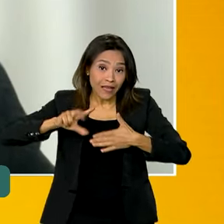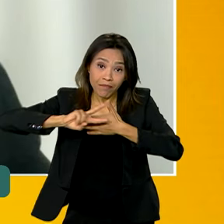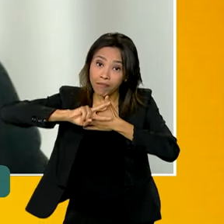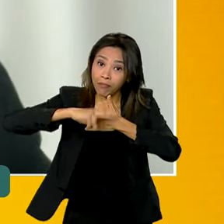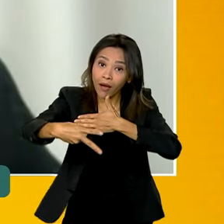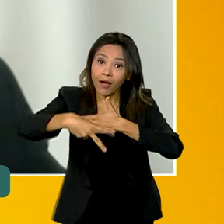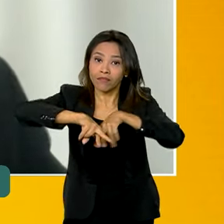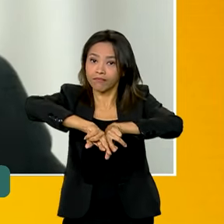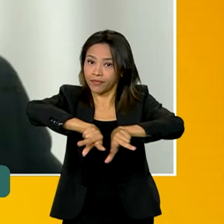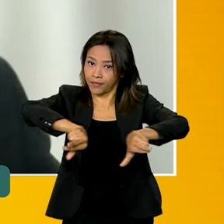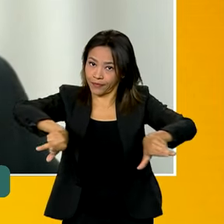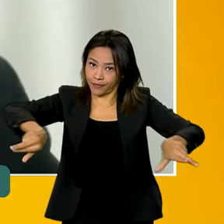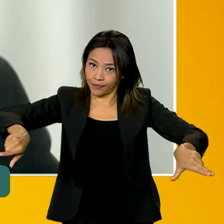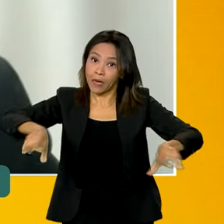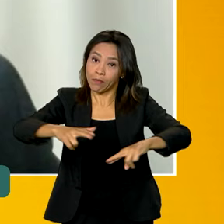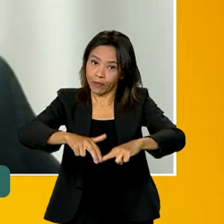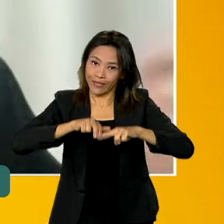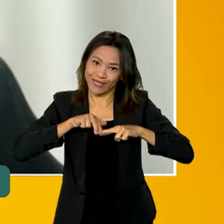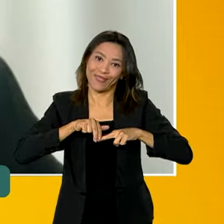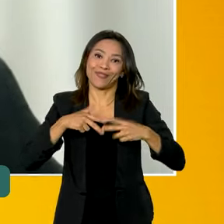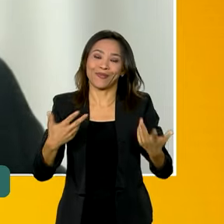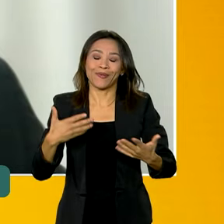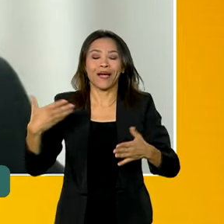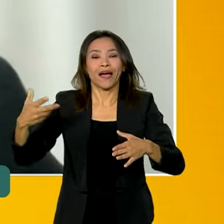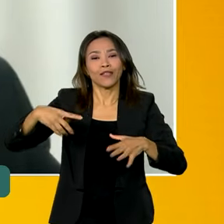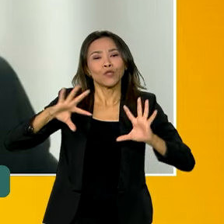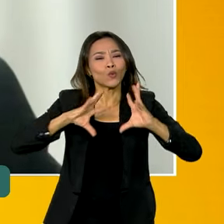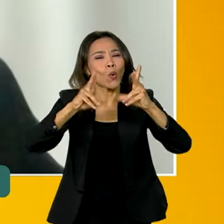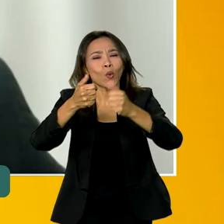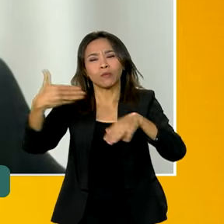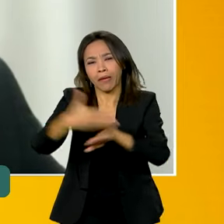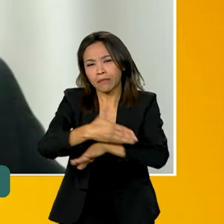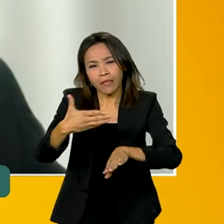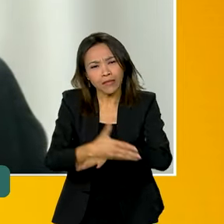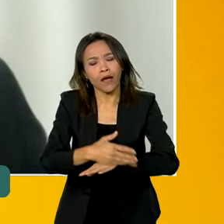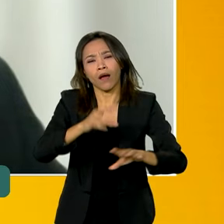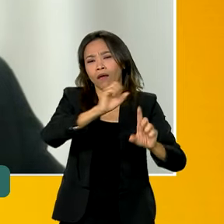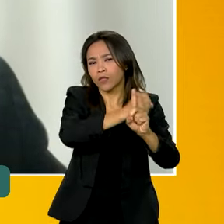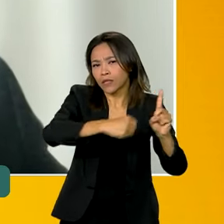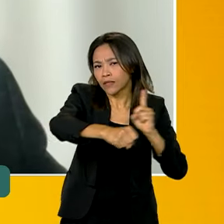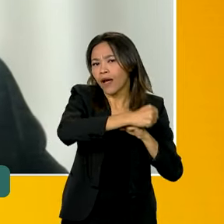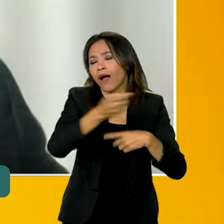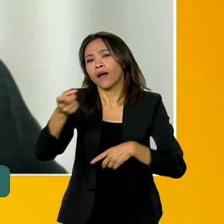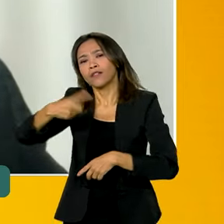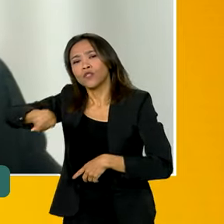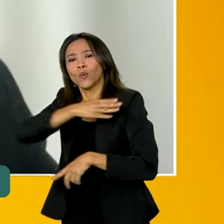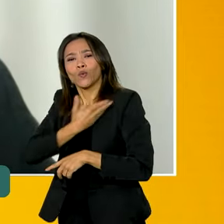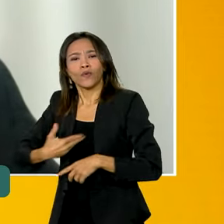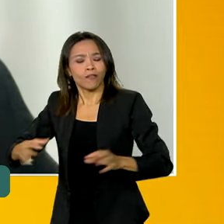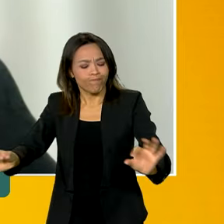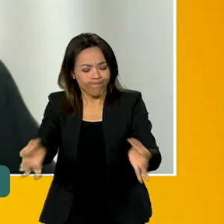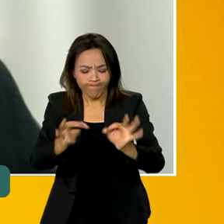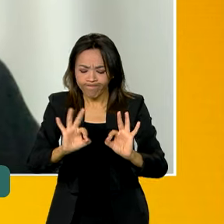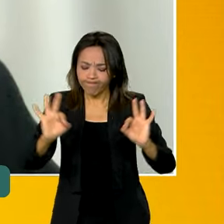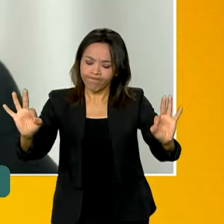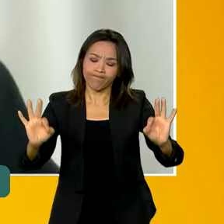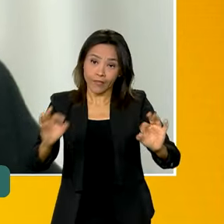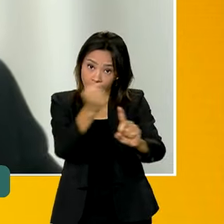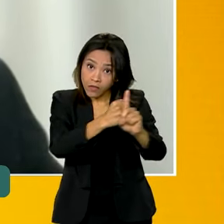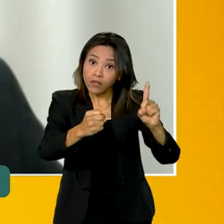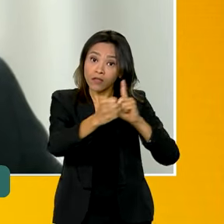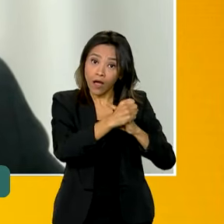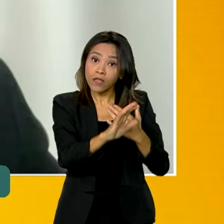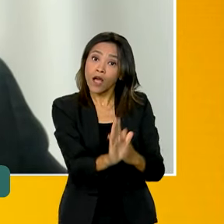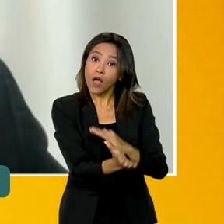razão, a participação de todos é importante, governo e sociedade civil. E a sociedade civil pode ajudar de diversas